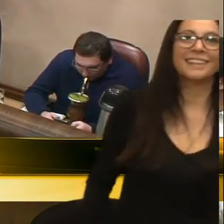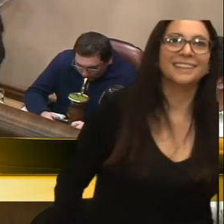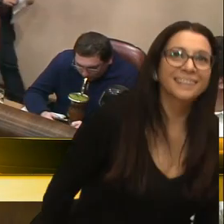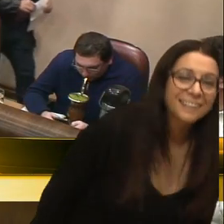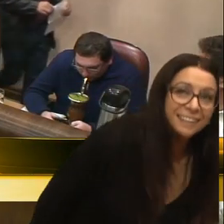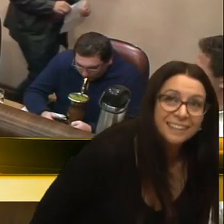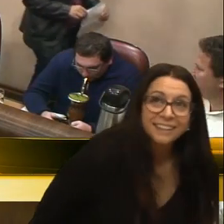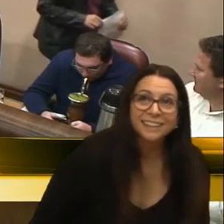Uma declaração de lei.